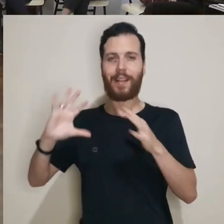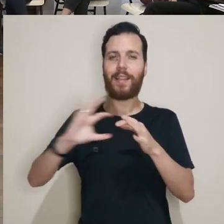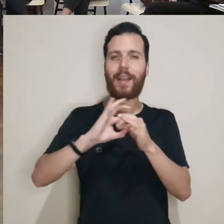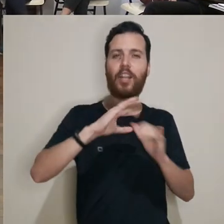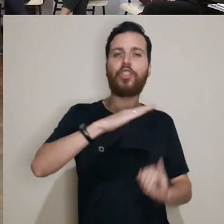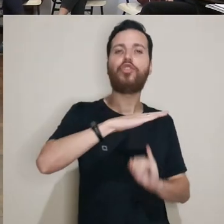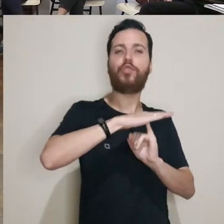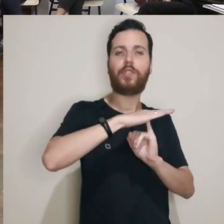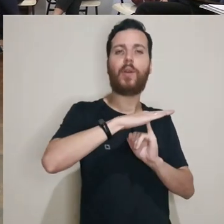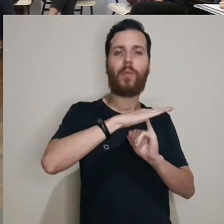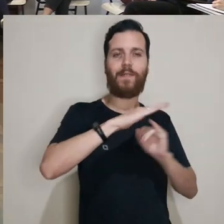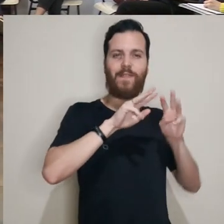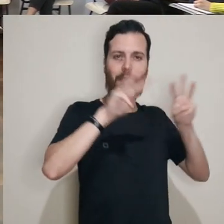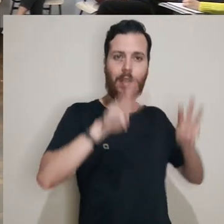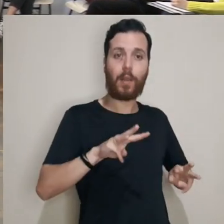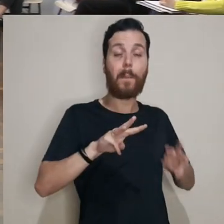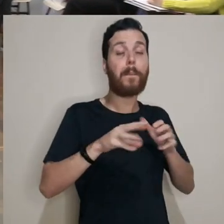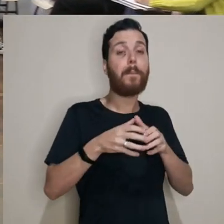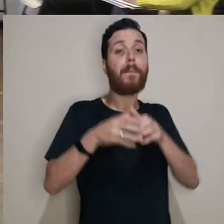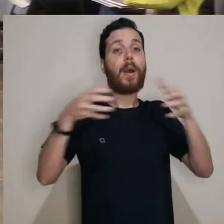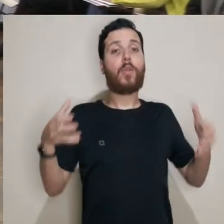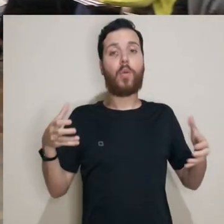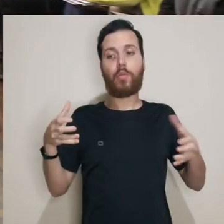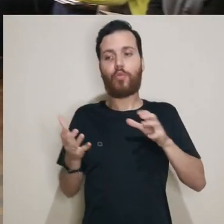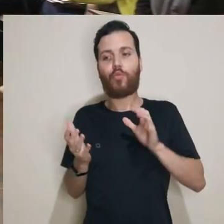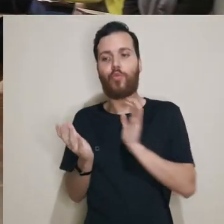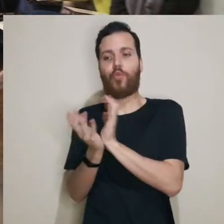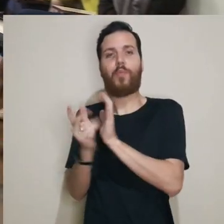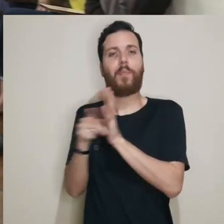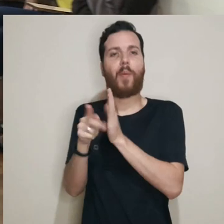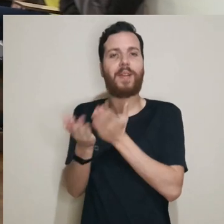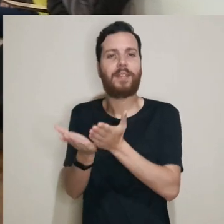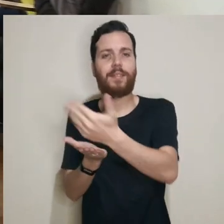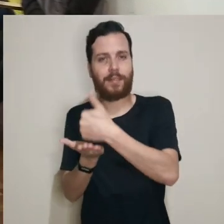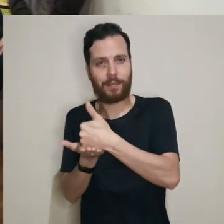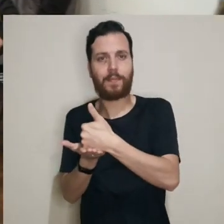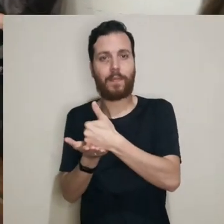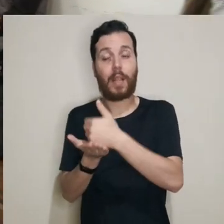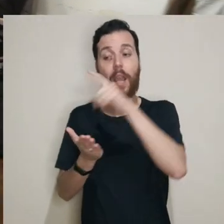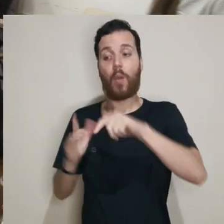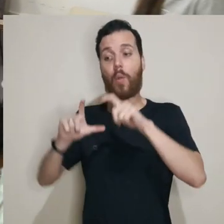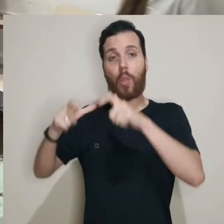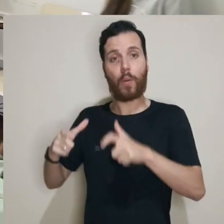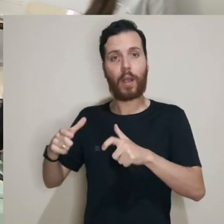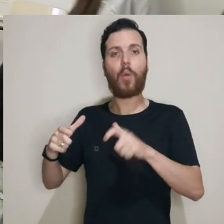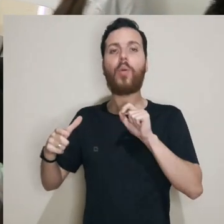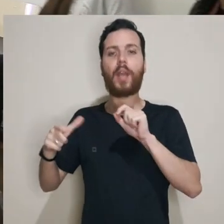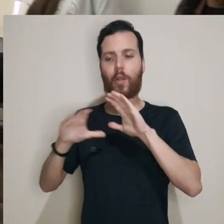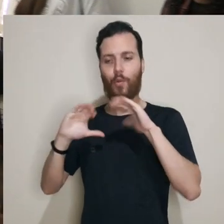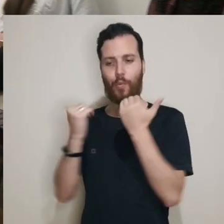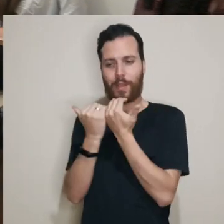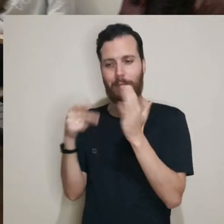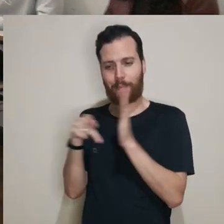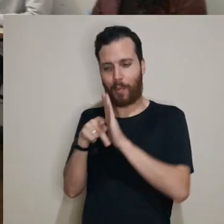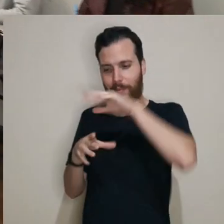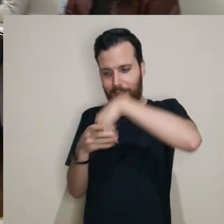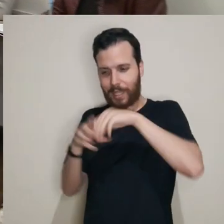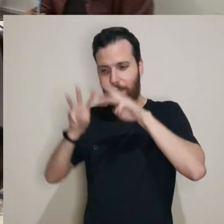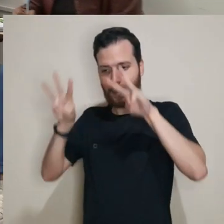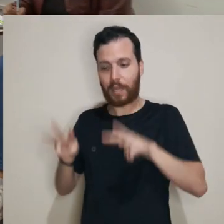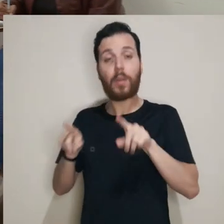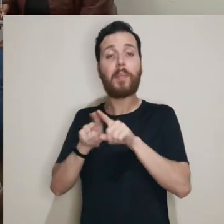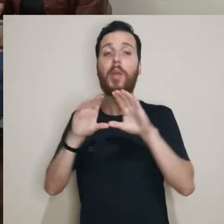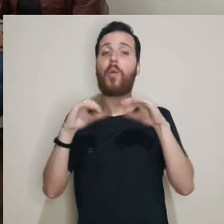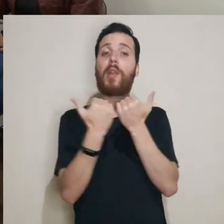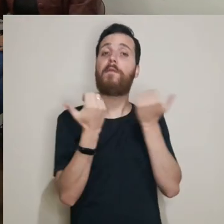CELIM é um dos maiores programas de extensão da Universidade Federal e é um local onde tanto a comunidade interna